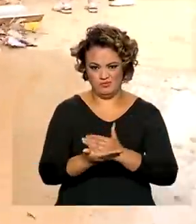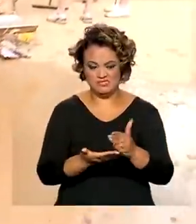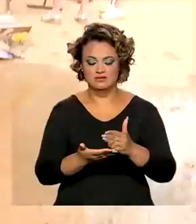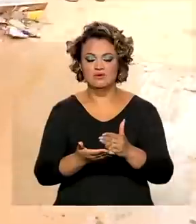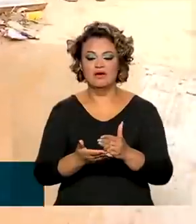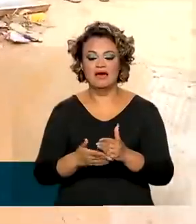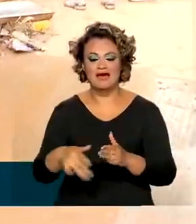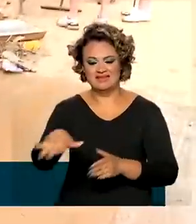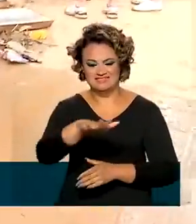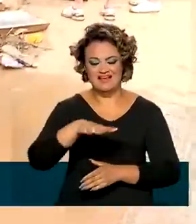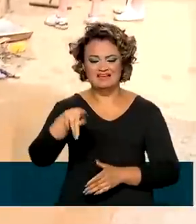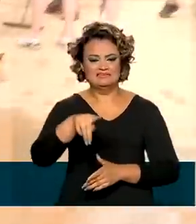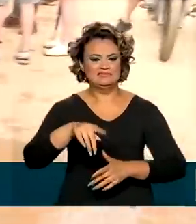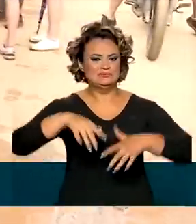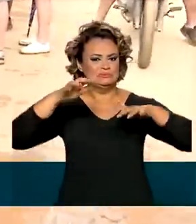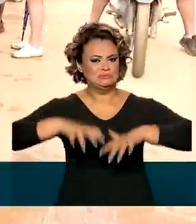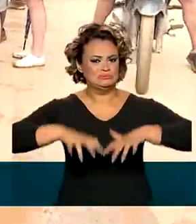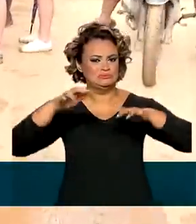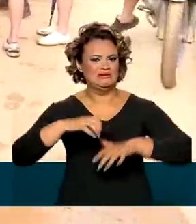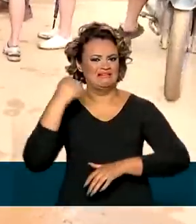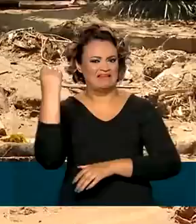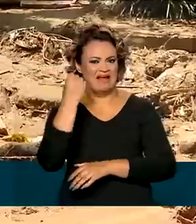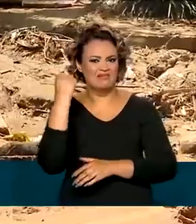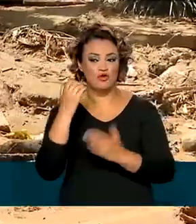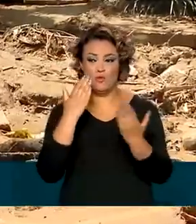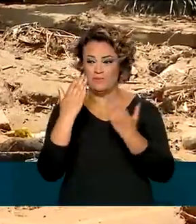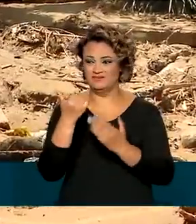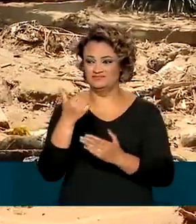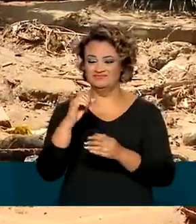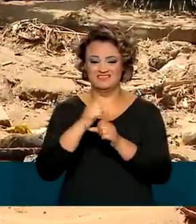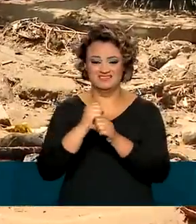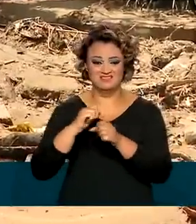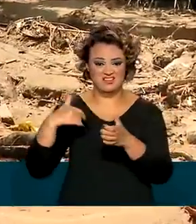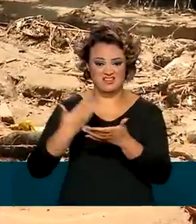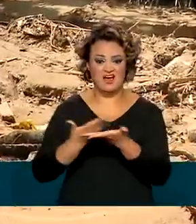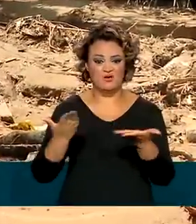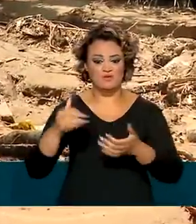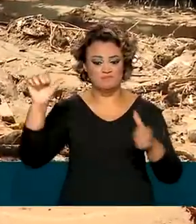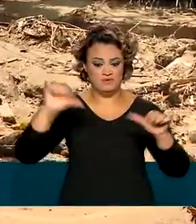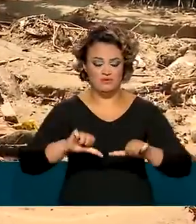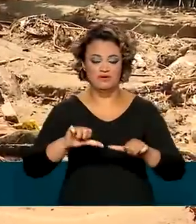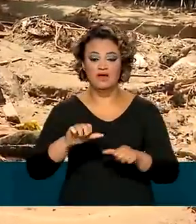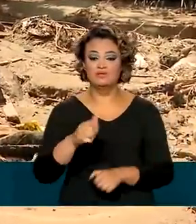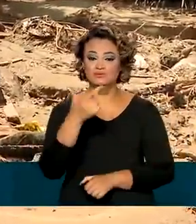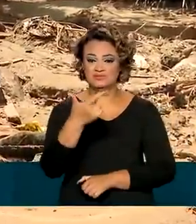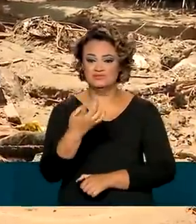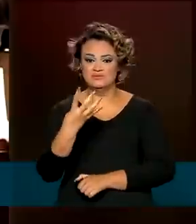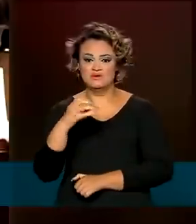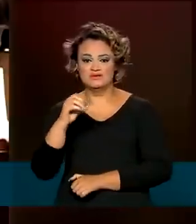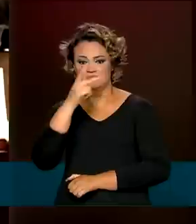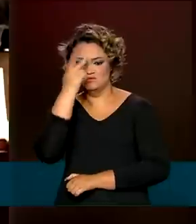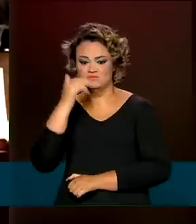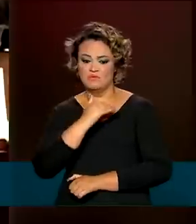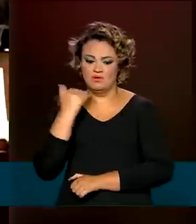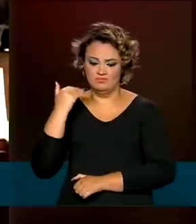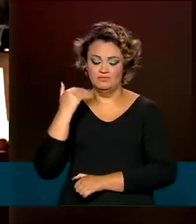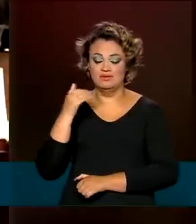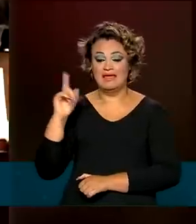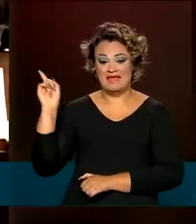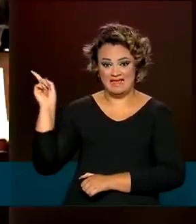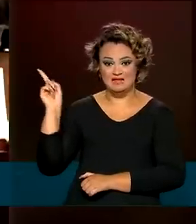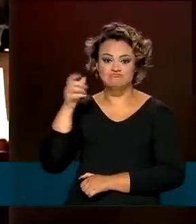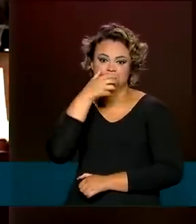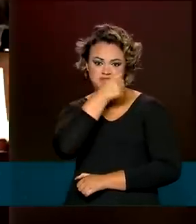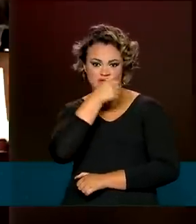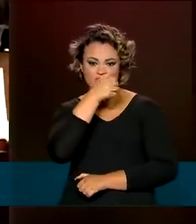Janeiro teve a pior enchente em 10 anos, que matou cerca de 240 pessoas. Sobrevivente Rafael